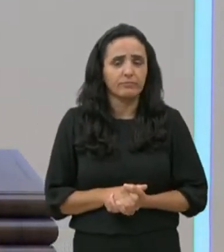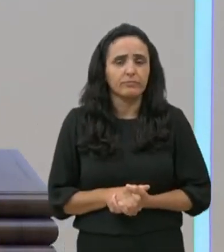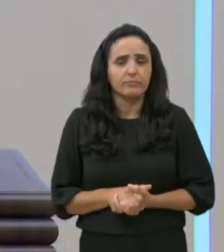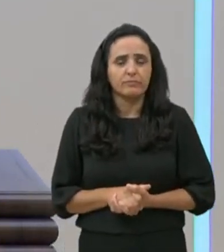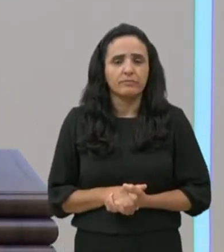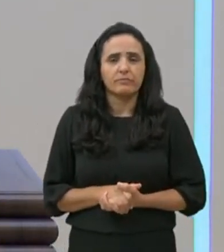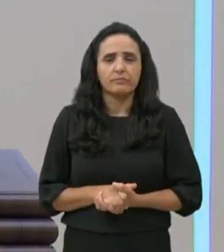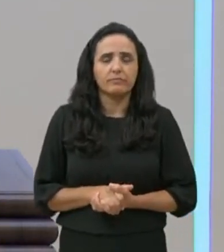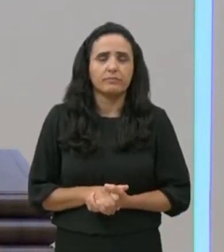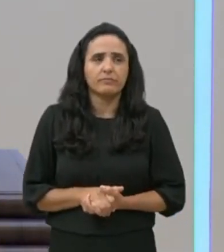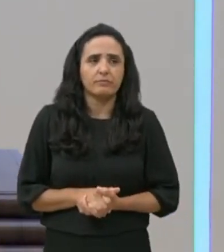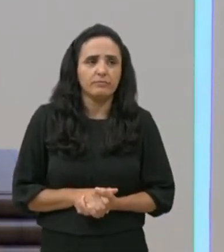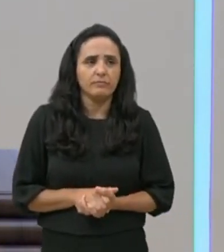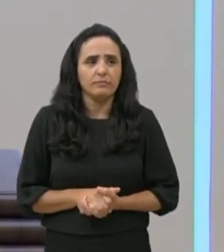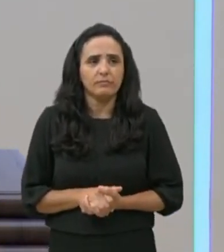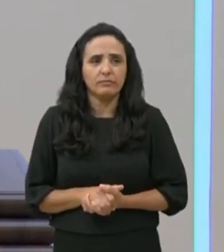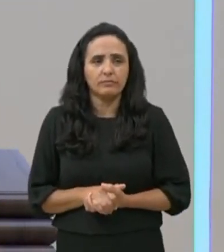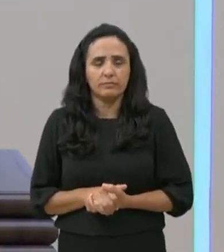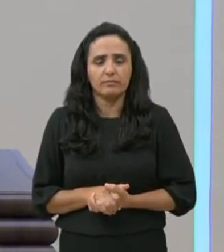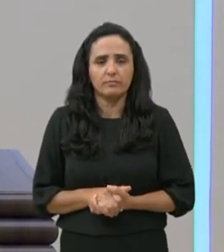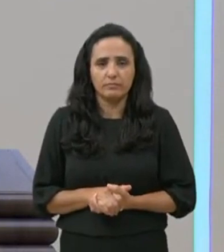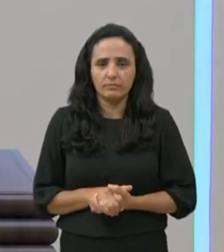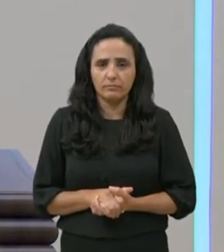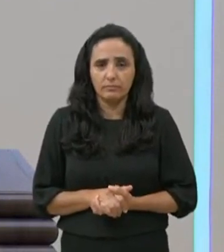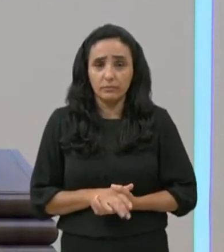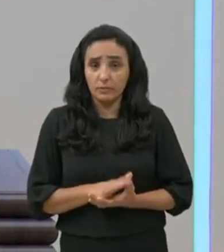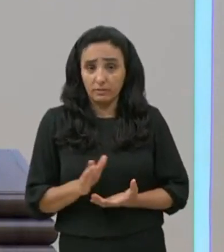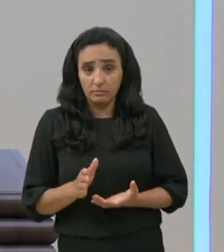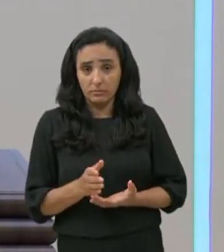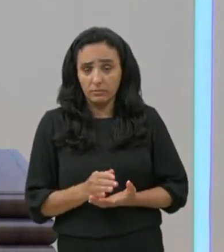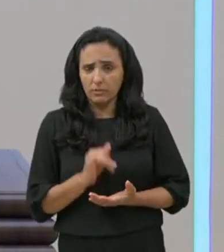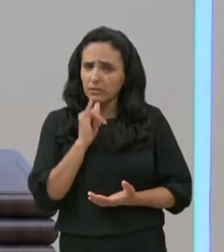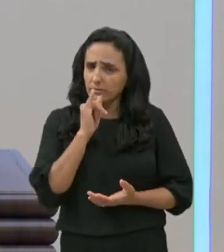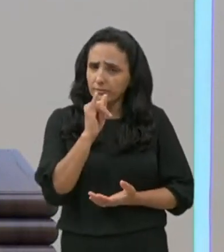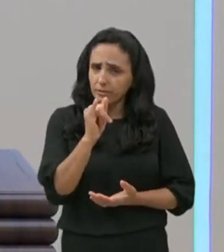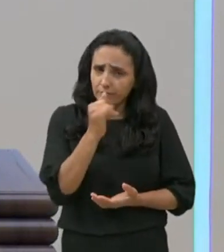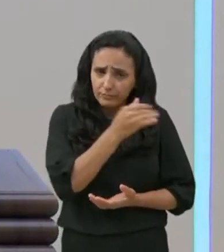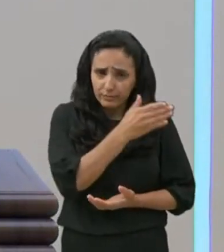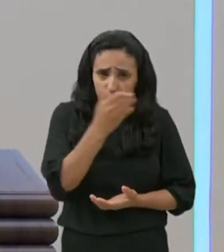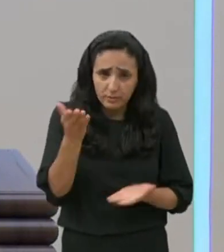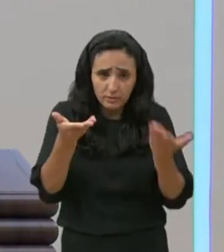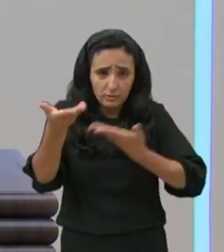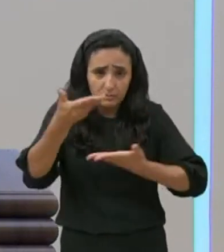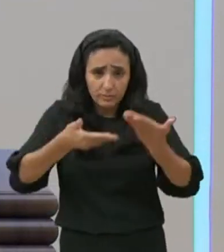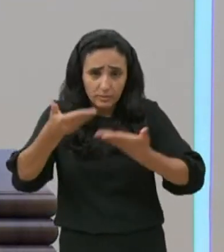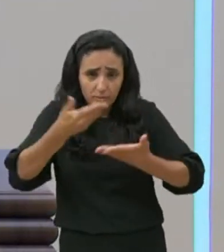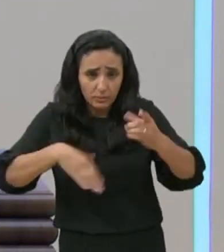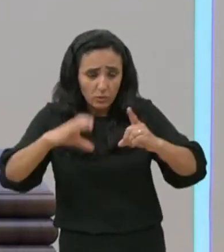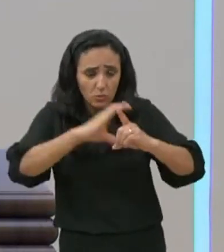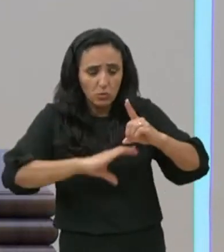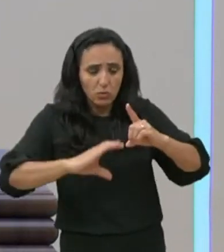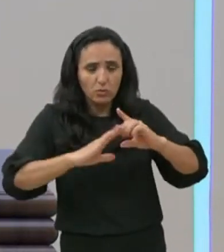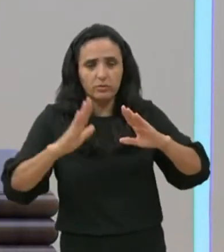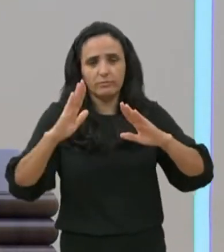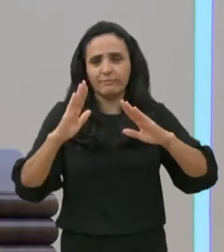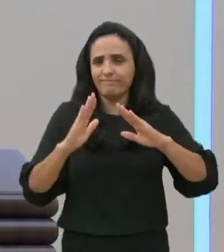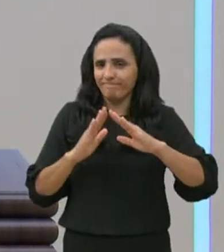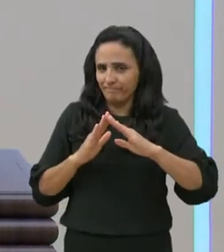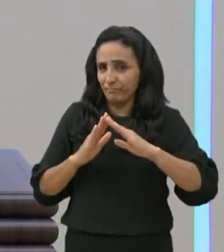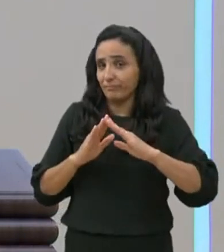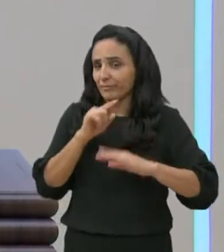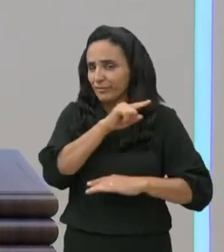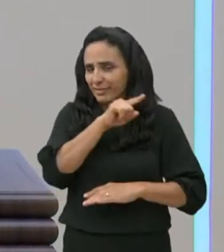nesta reflexão bíblica, para dizer a você, meu querido irmão, minha querida irmã, que Jesus está sempre à